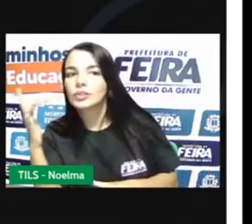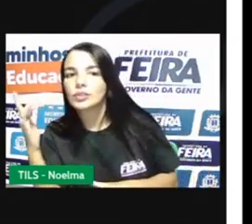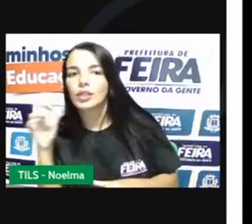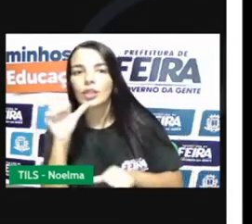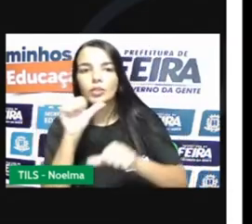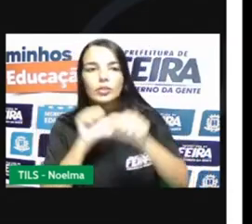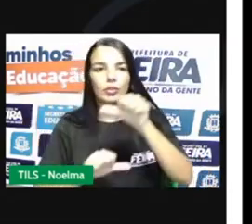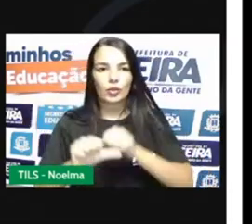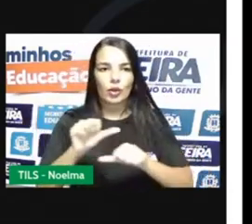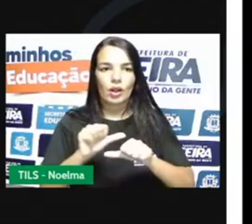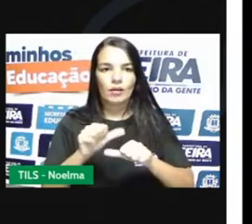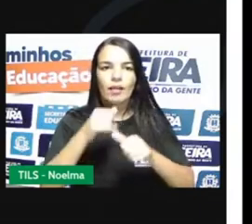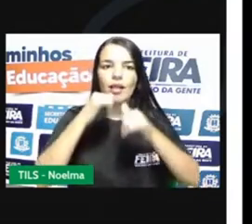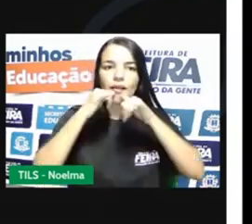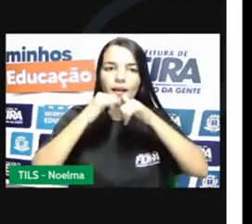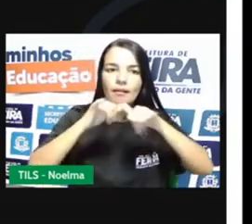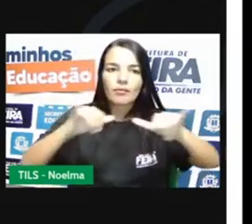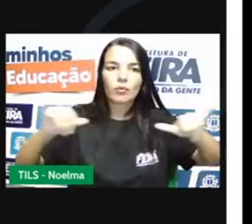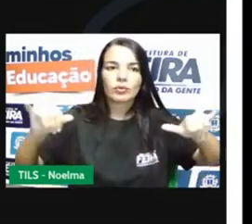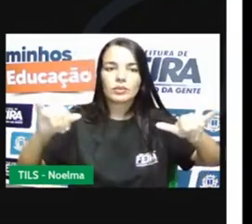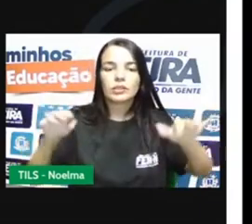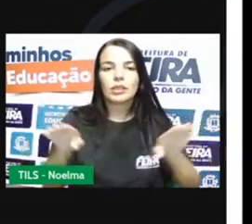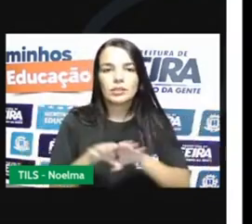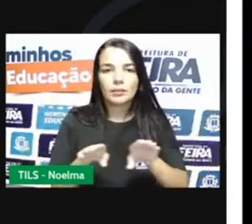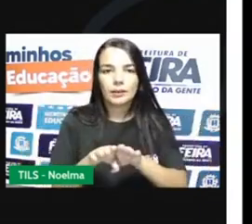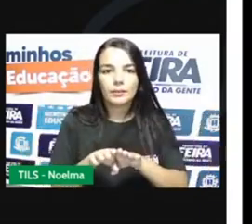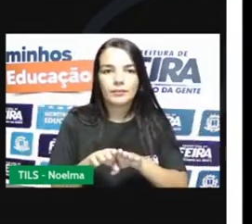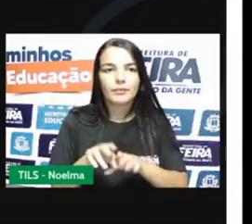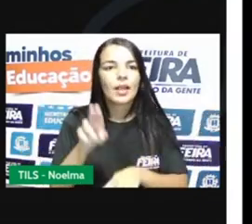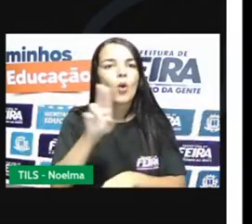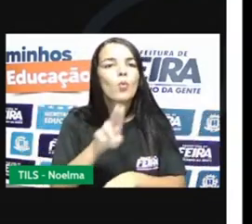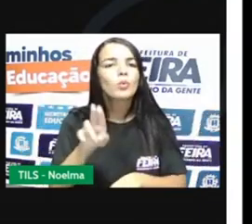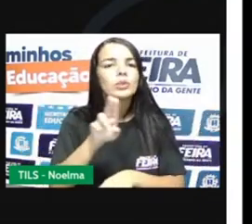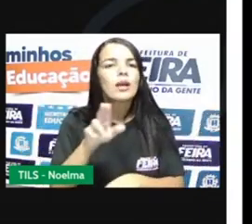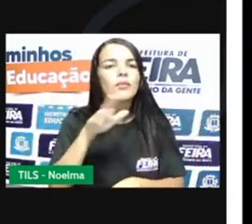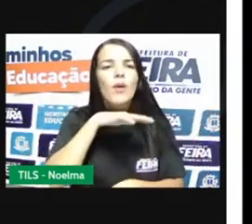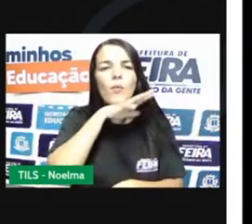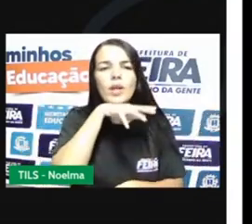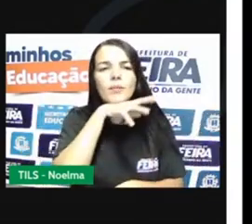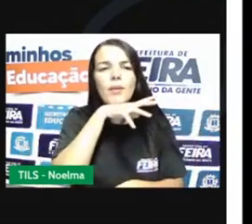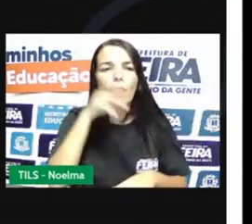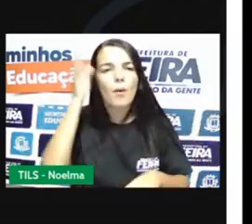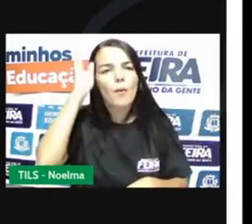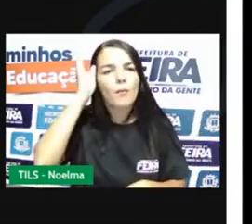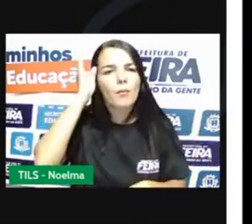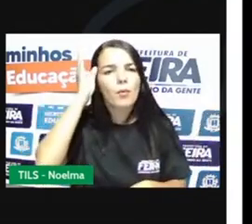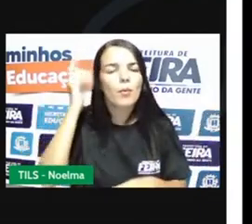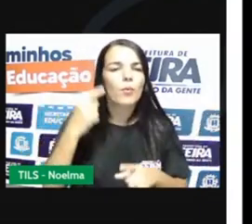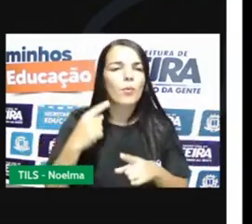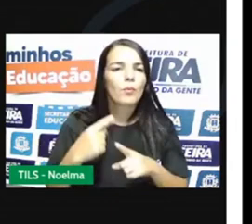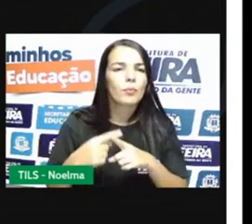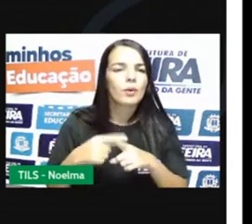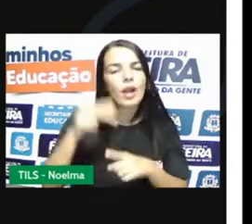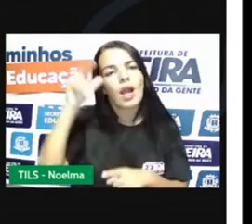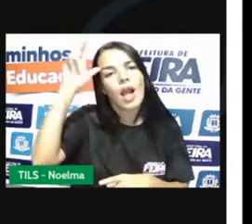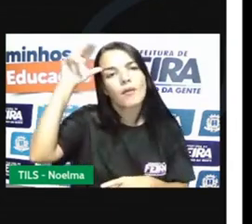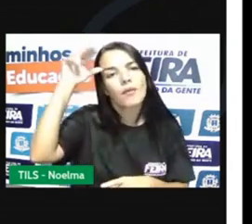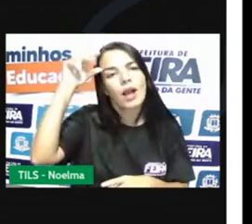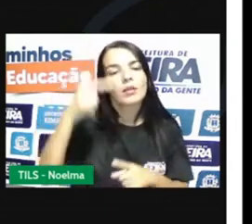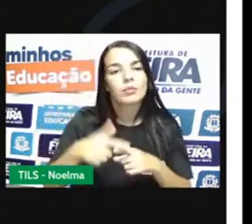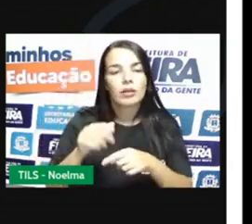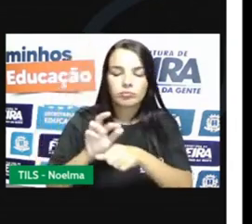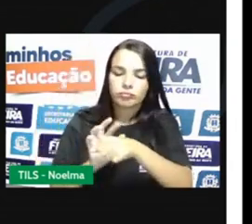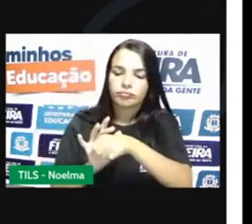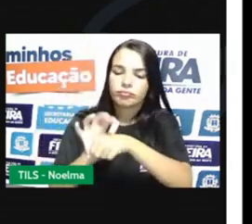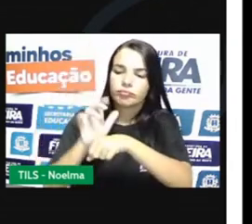porque traziam e levavam notícias. Usavam esse tipo de animal pois era mais adaptado a relevos íngremes como